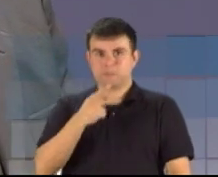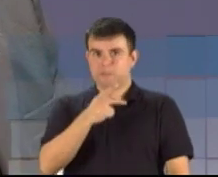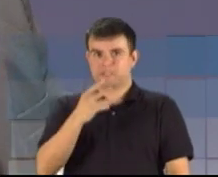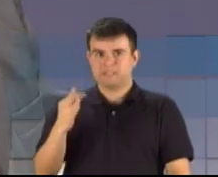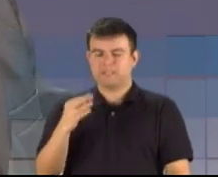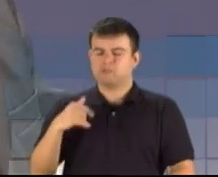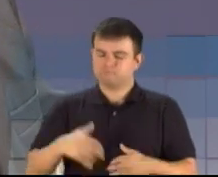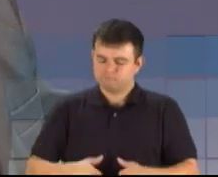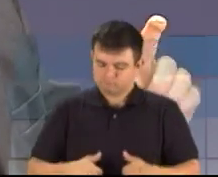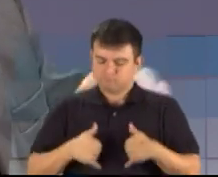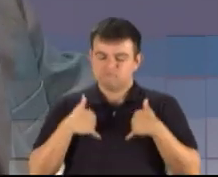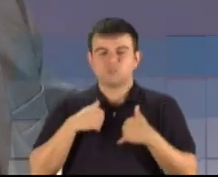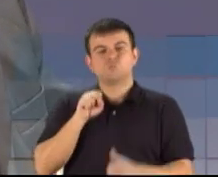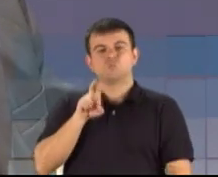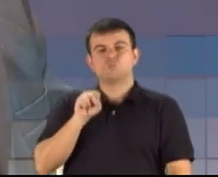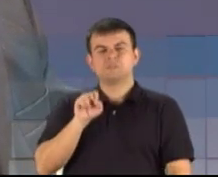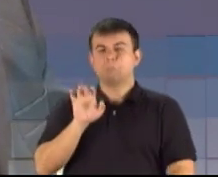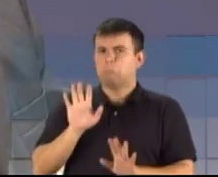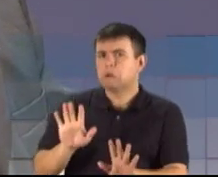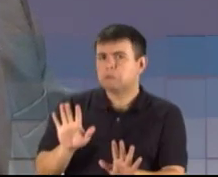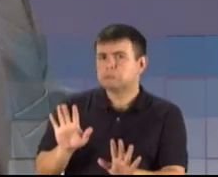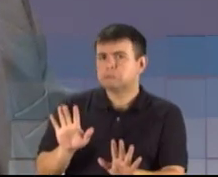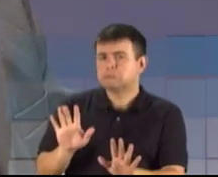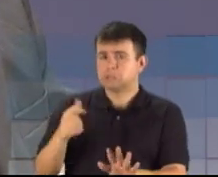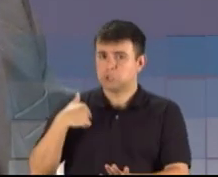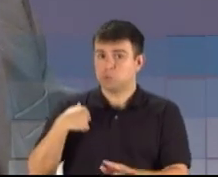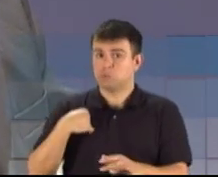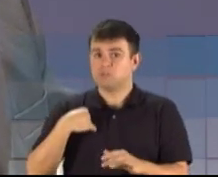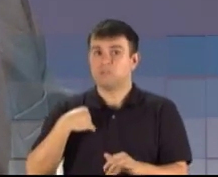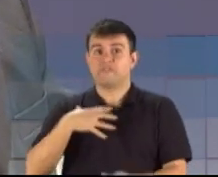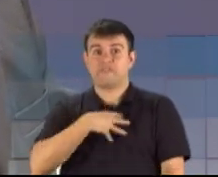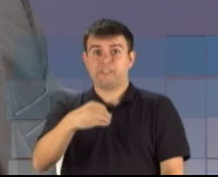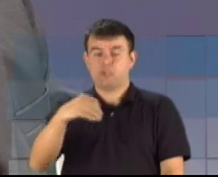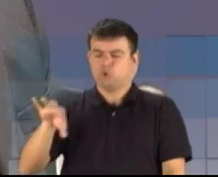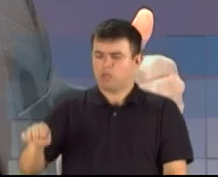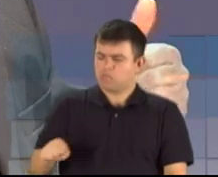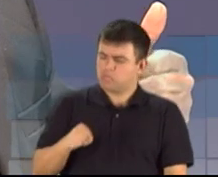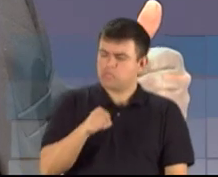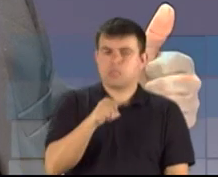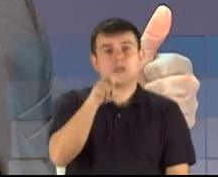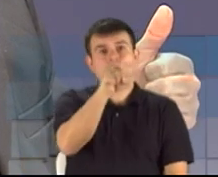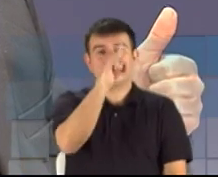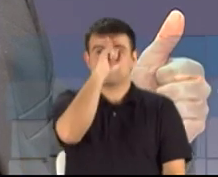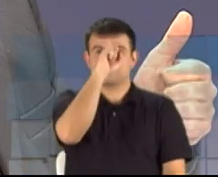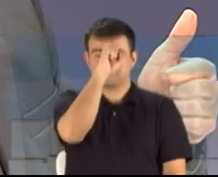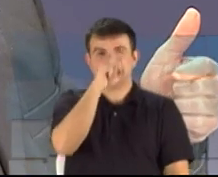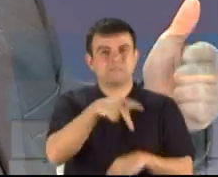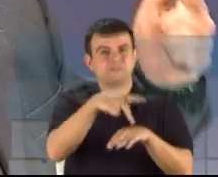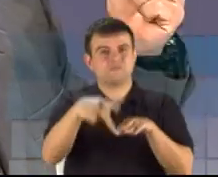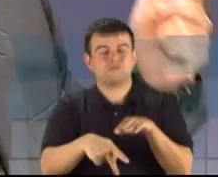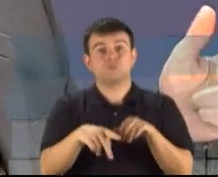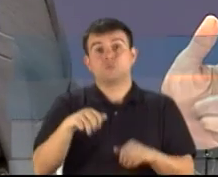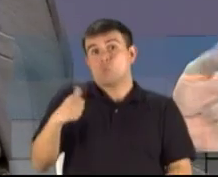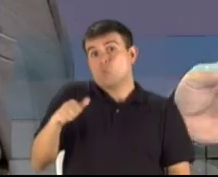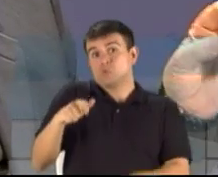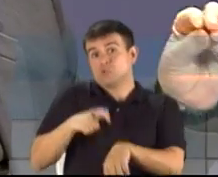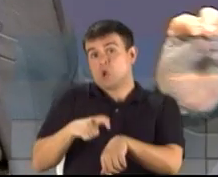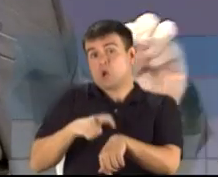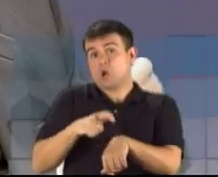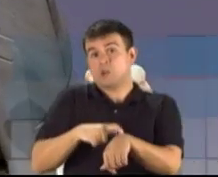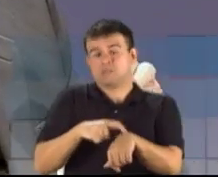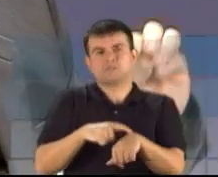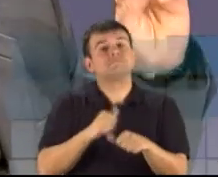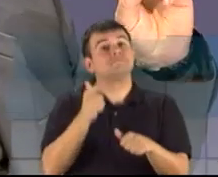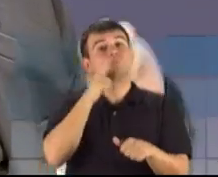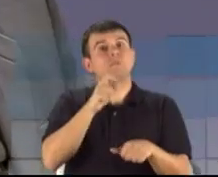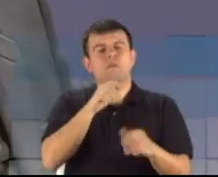do SUS, eu levei meu filho para consultar no Hospital Municipal, em Passo Fundo. Chegamos às 11 horas, ele foi atendido às 3 da tarde e eu saí